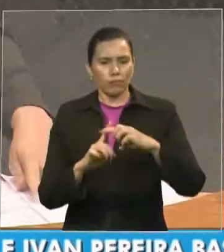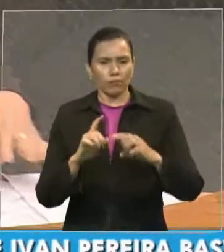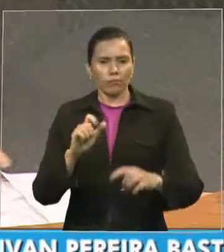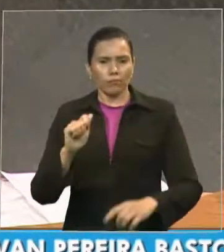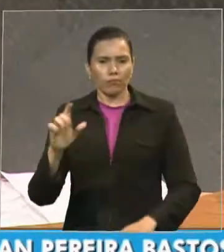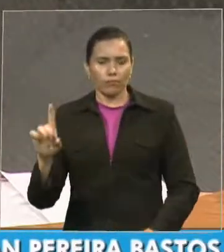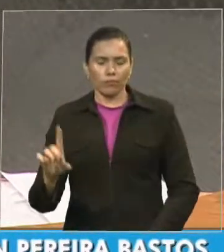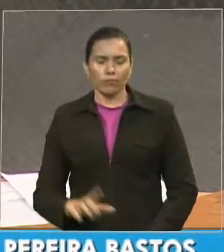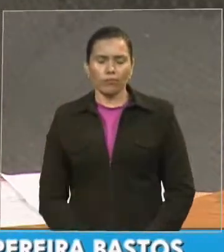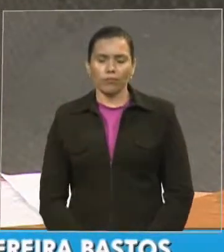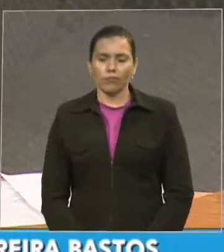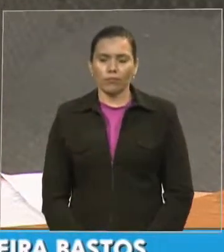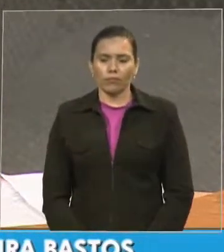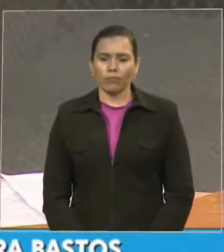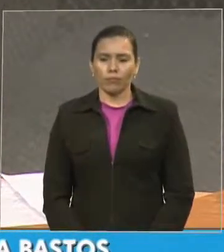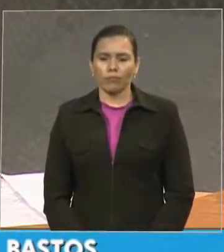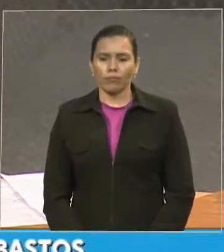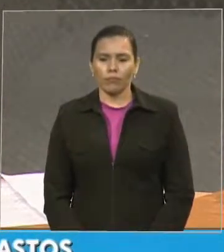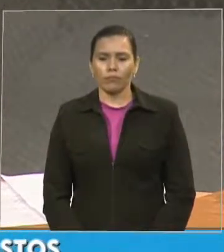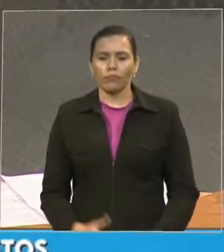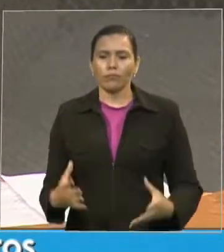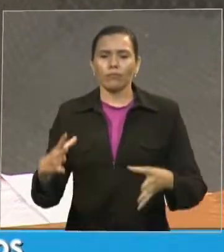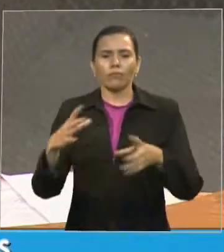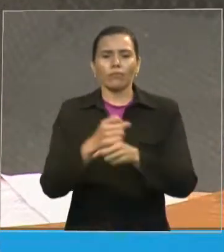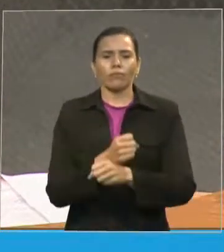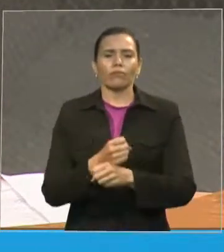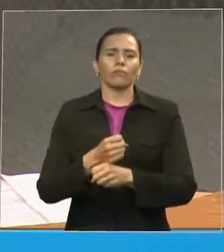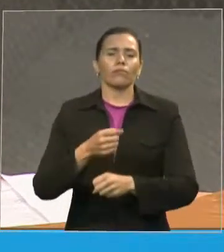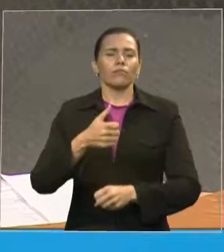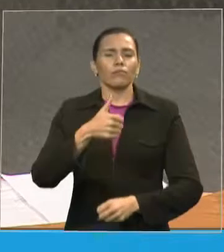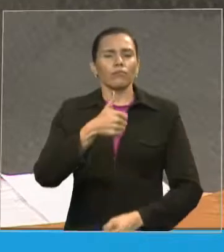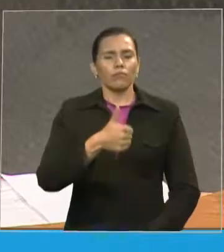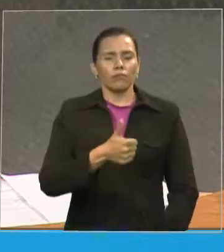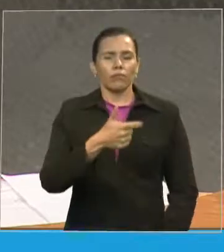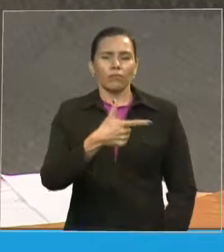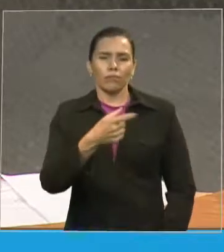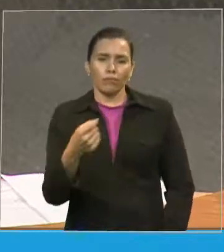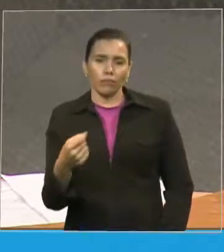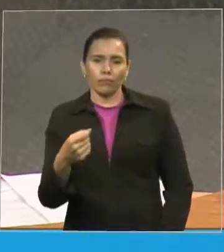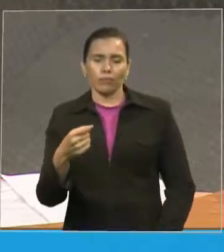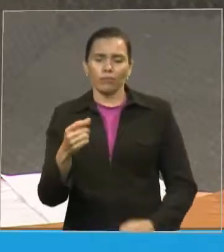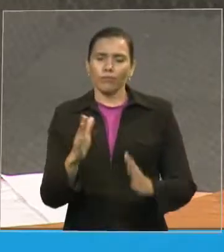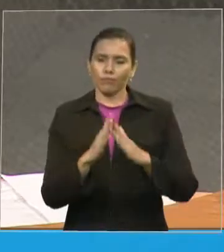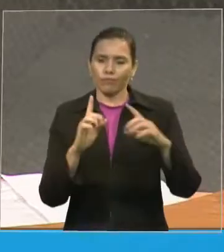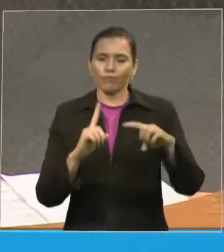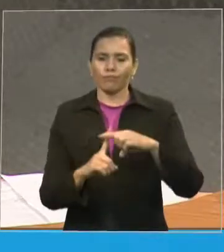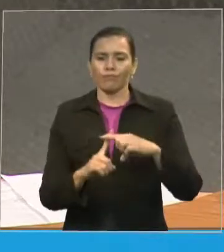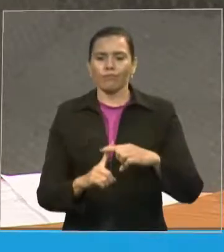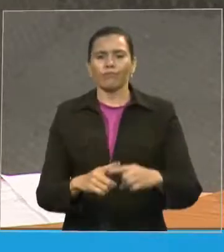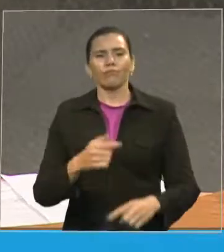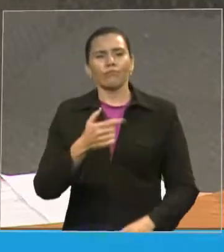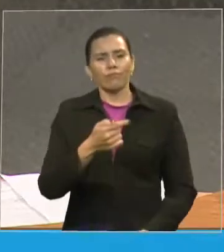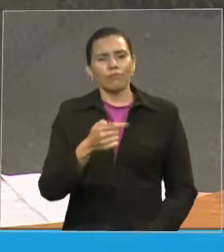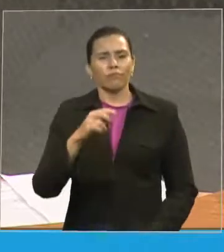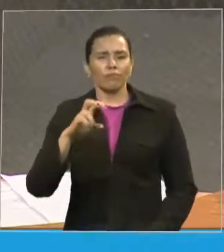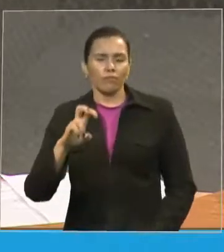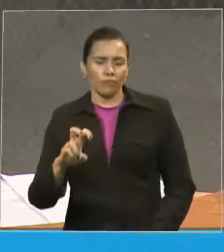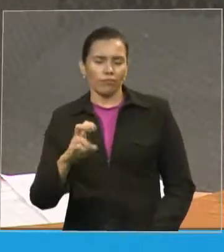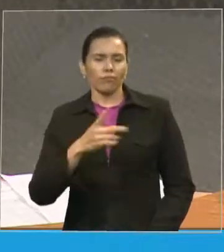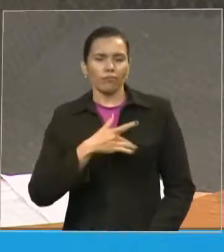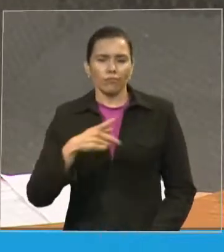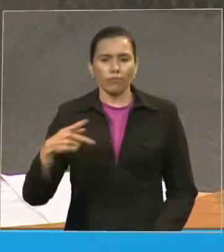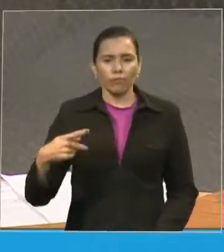Hoje, são mais de 120 igrejas, 75 pastores, evangelistas e missionários.